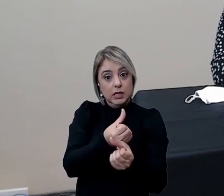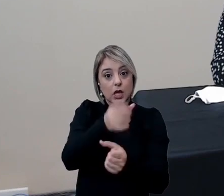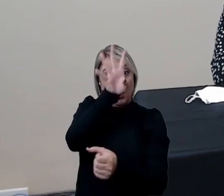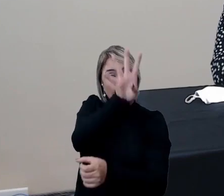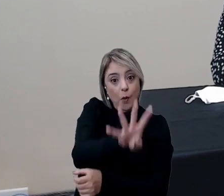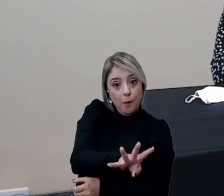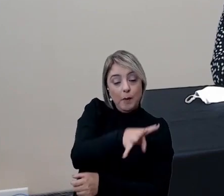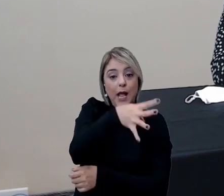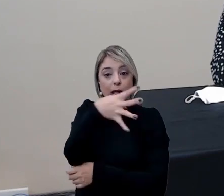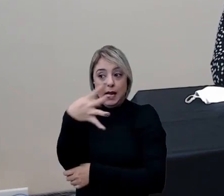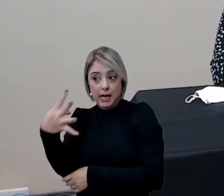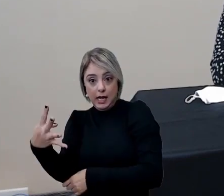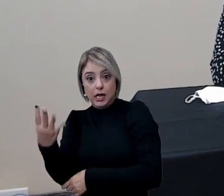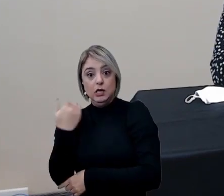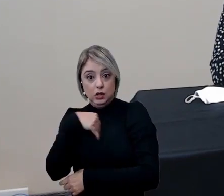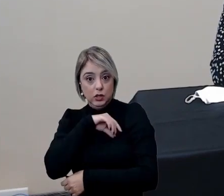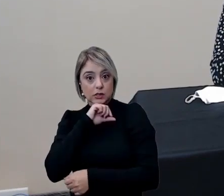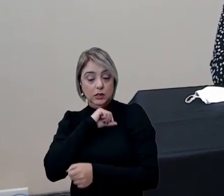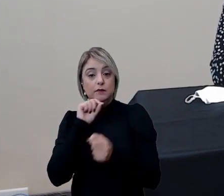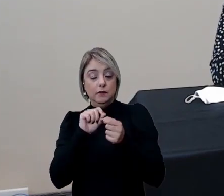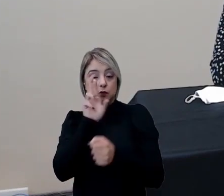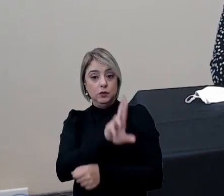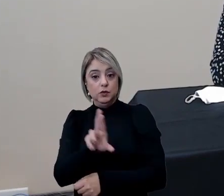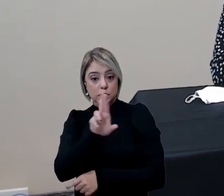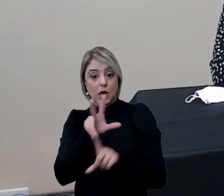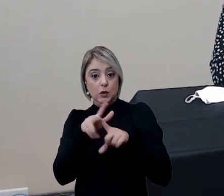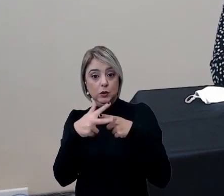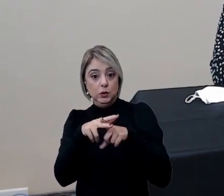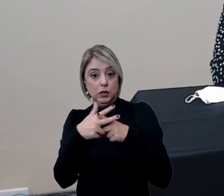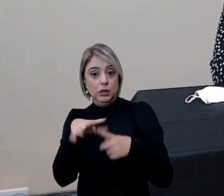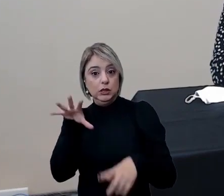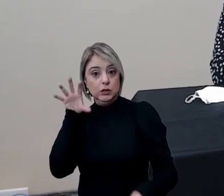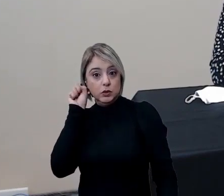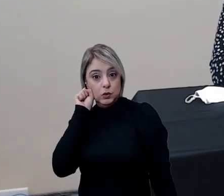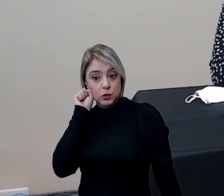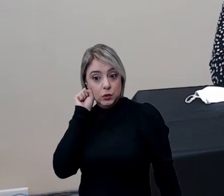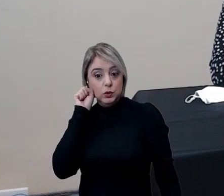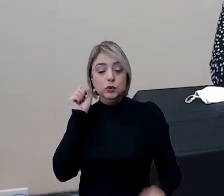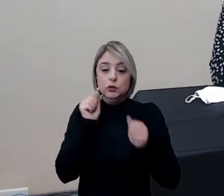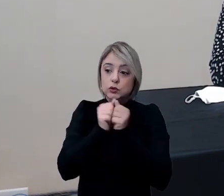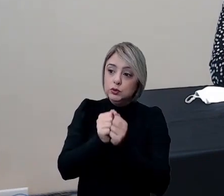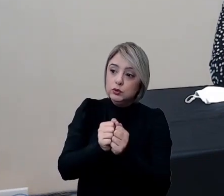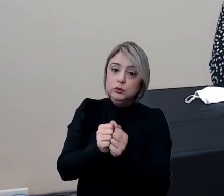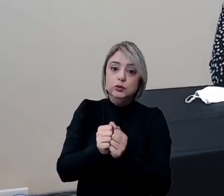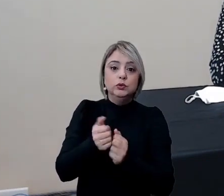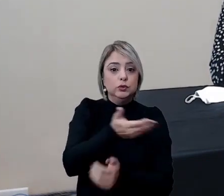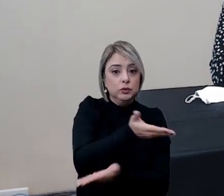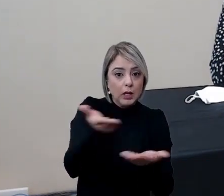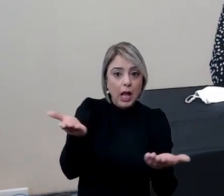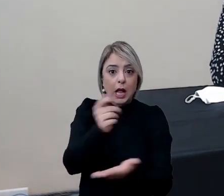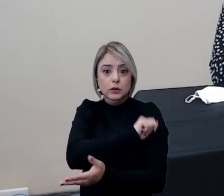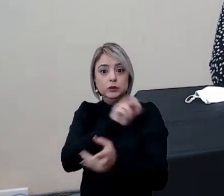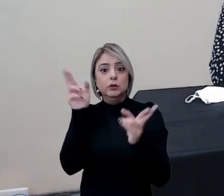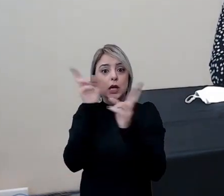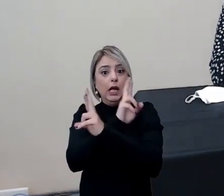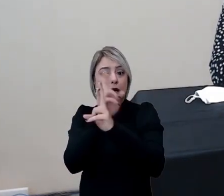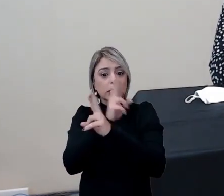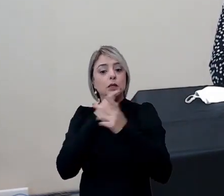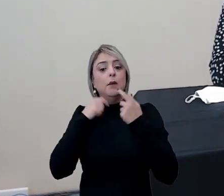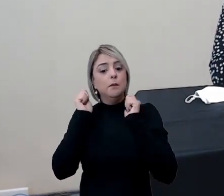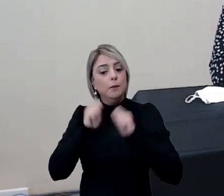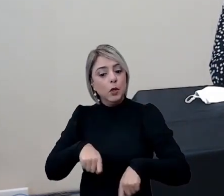grade nós ainda vamos utilizar um instrumento de escuta junto a vocês com relação a